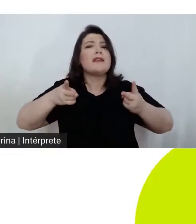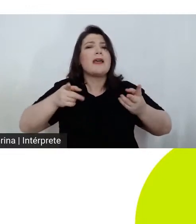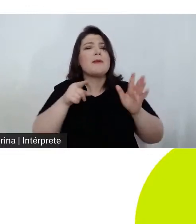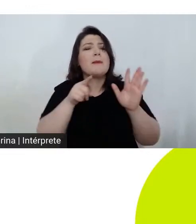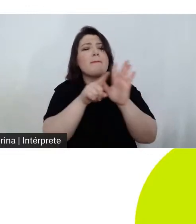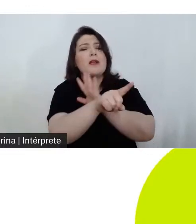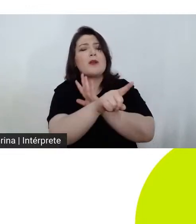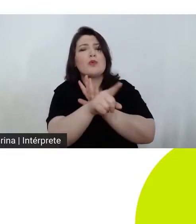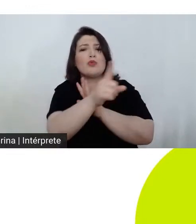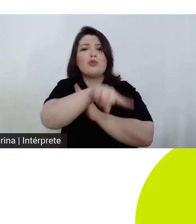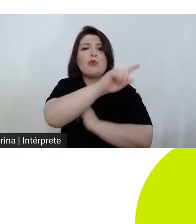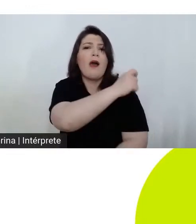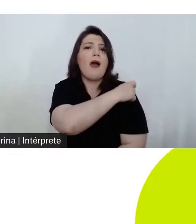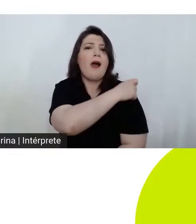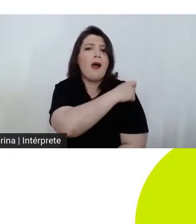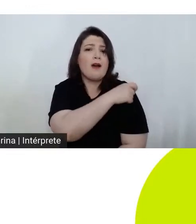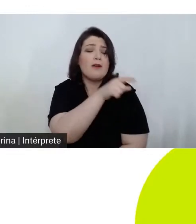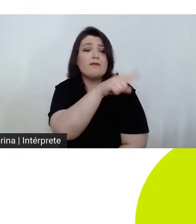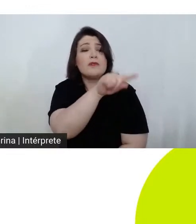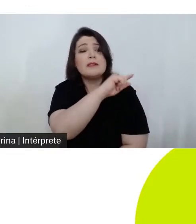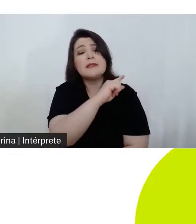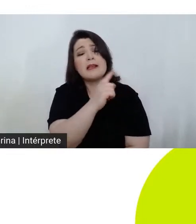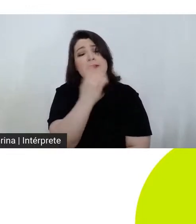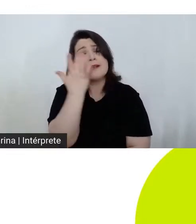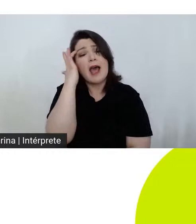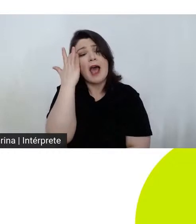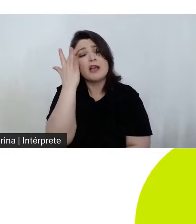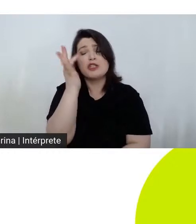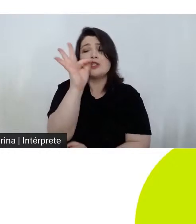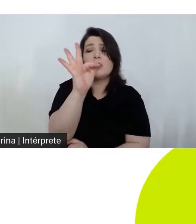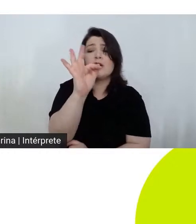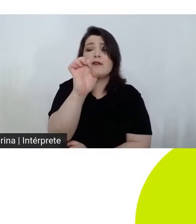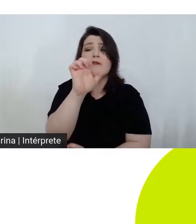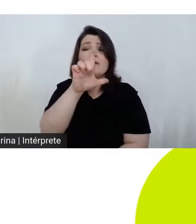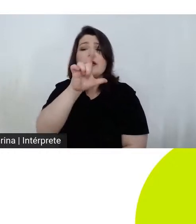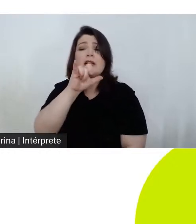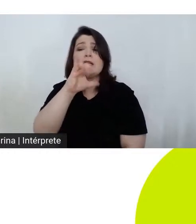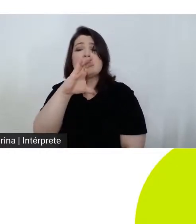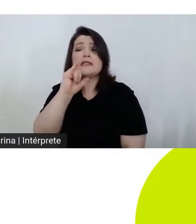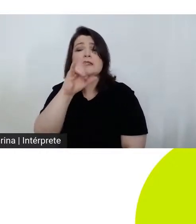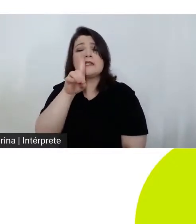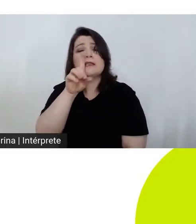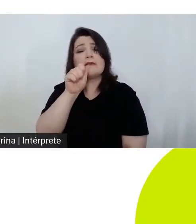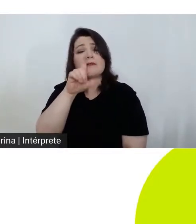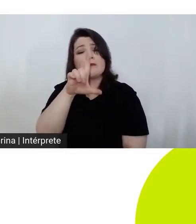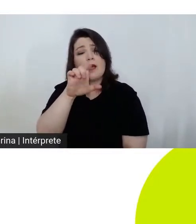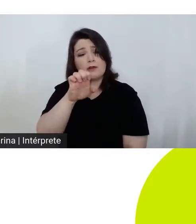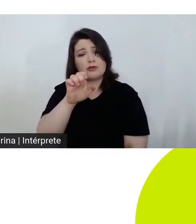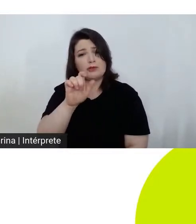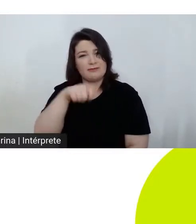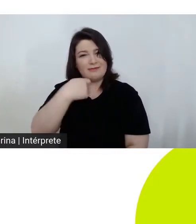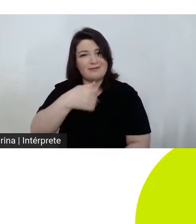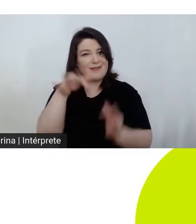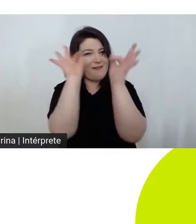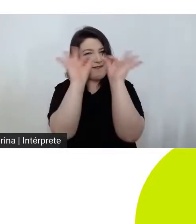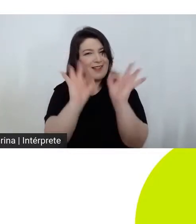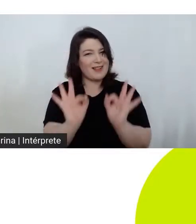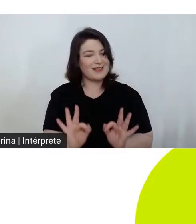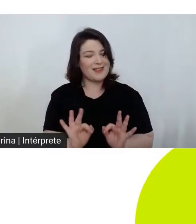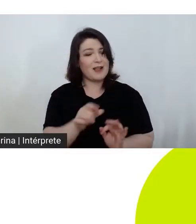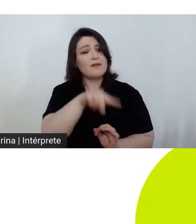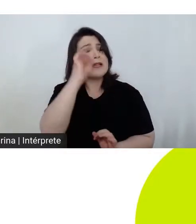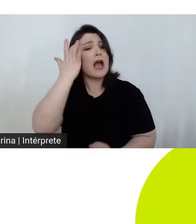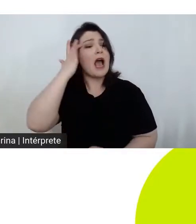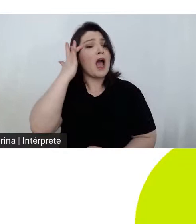que é felicidade e eles dão respostas múltiplas felicidade é ter saúde é ter amor é ter dinheiro é